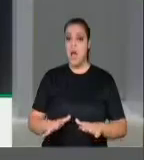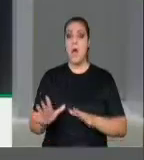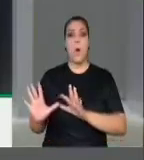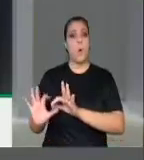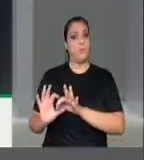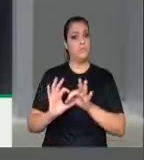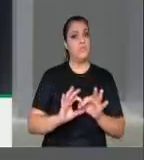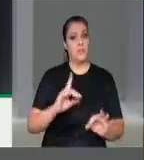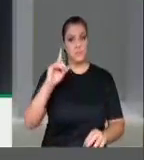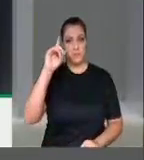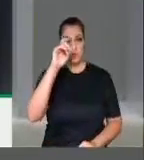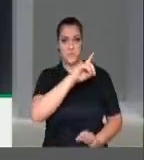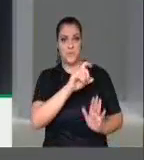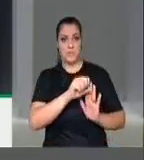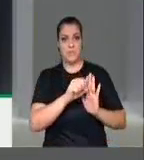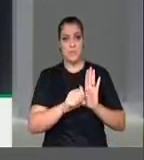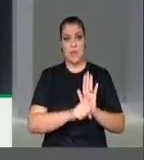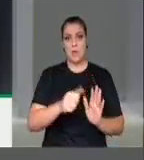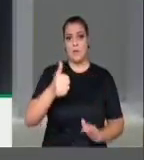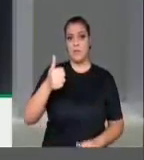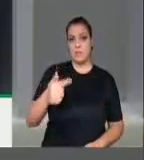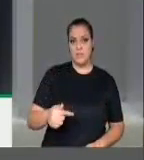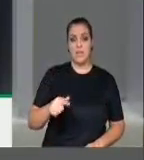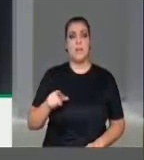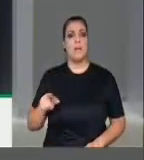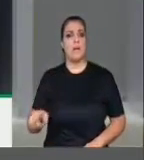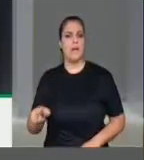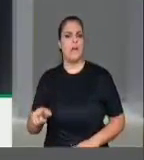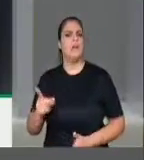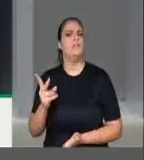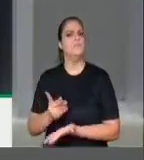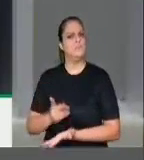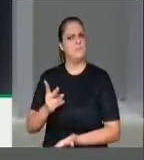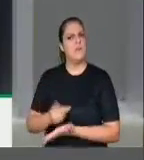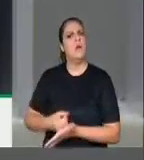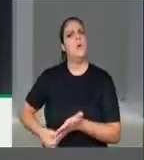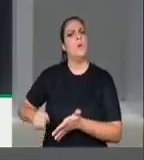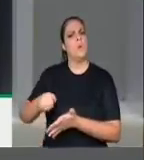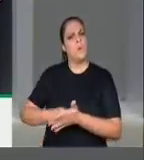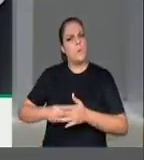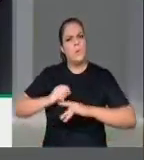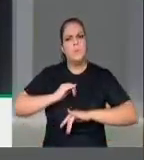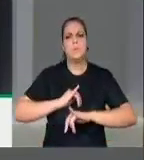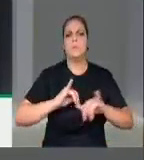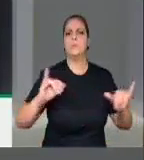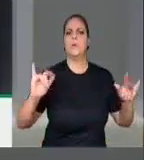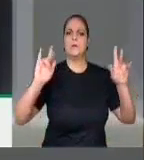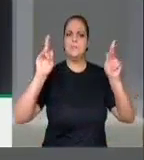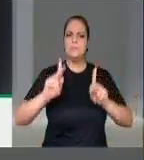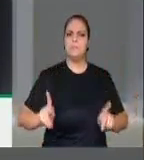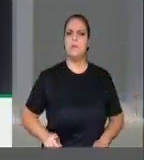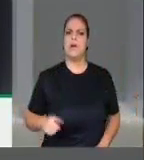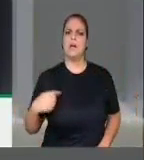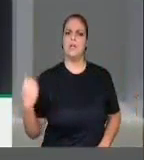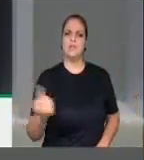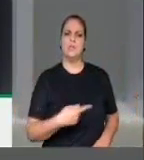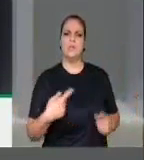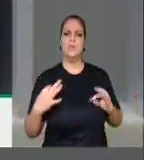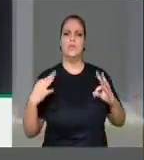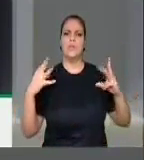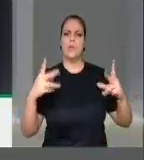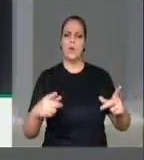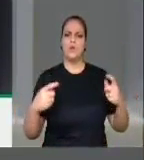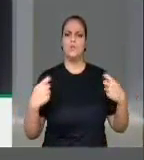ele declarou a paz como objetivo supremo de toda a humanidade. E é preciso